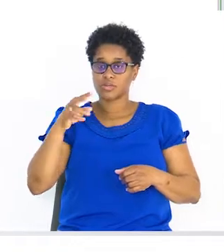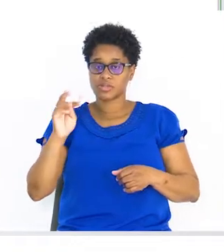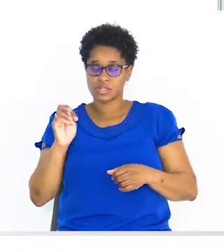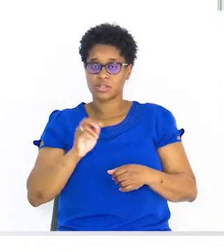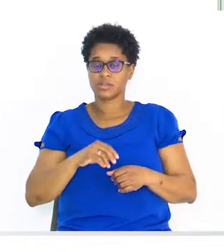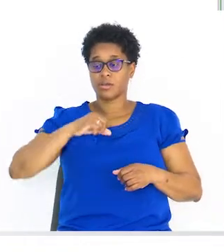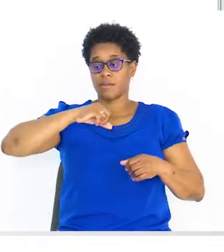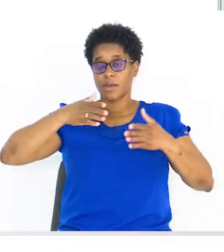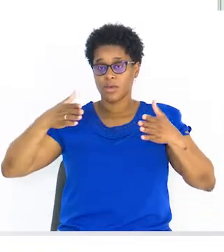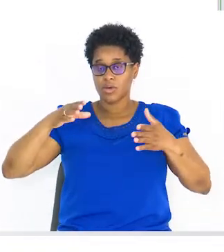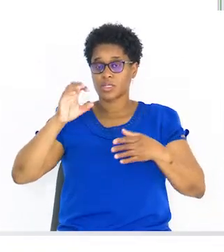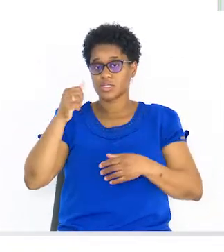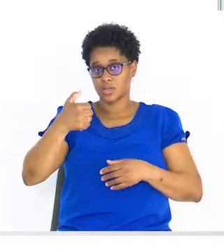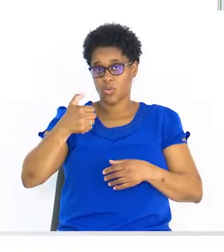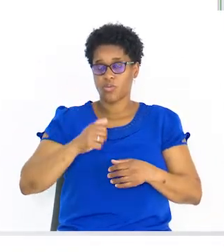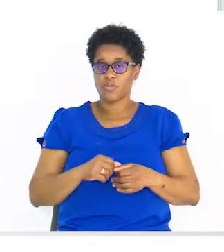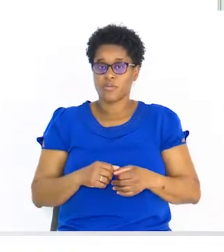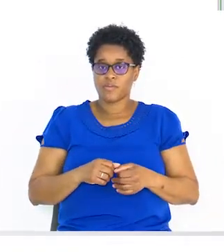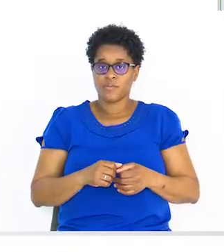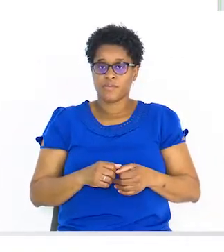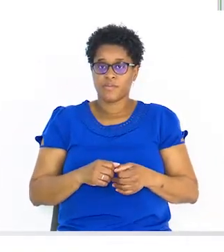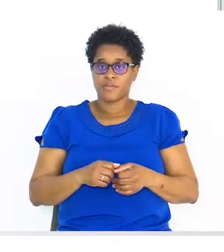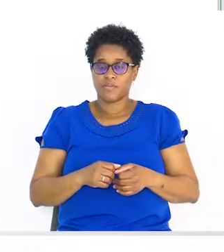3 é maior que 5.